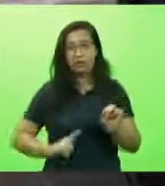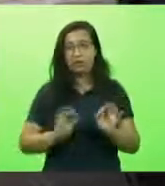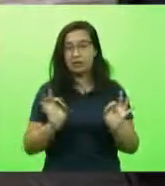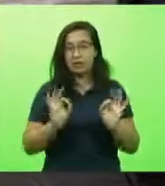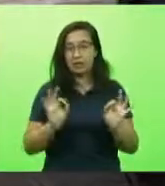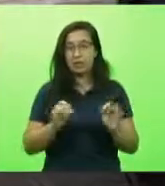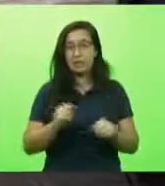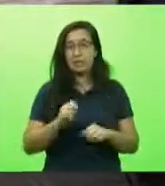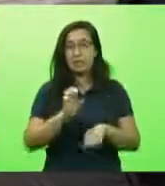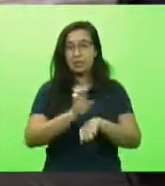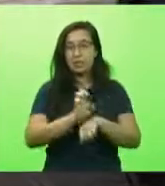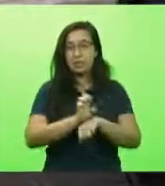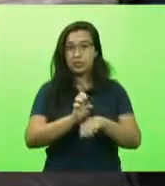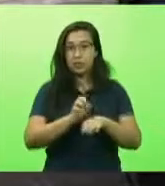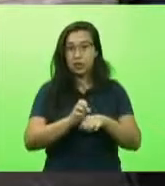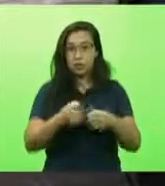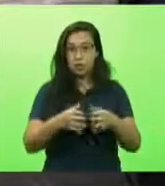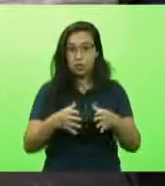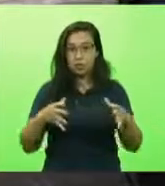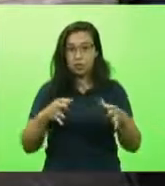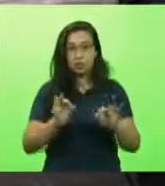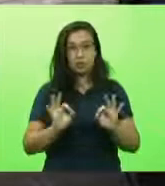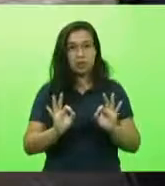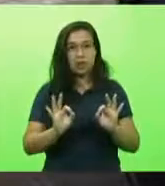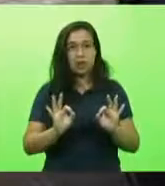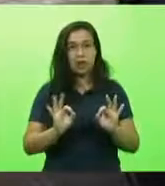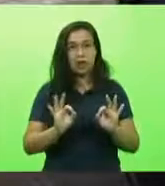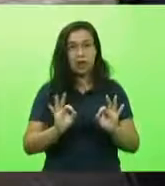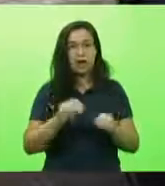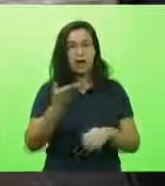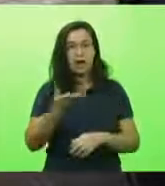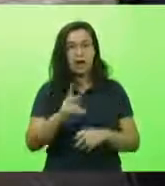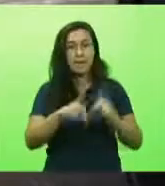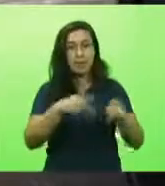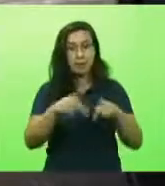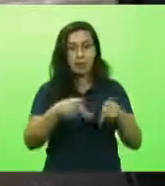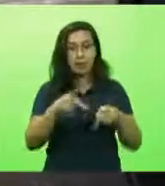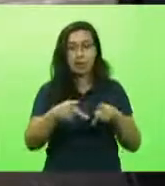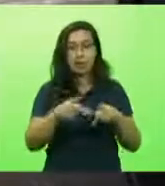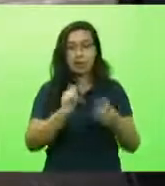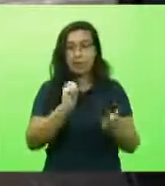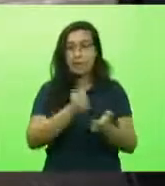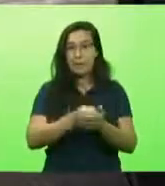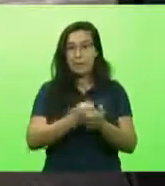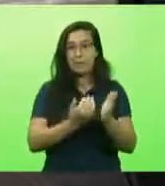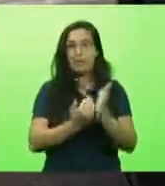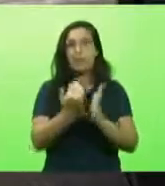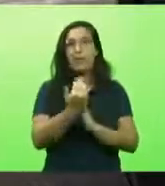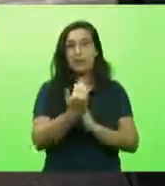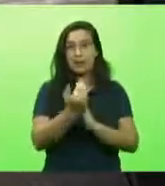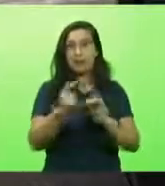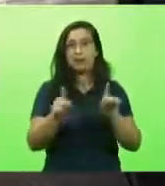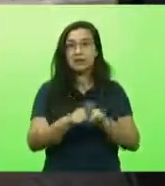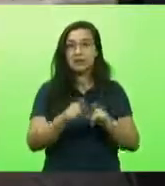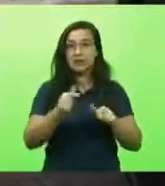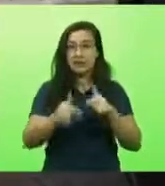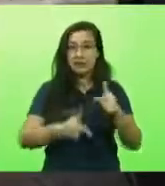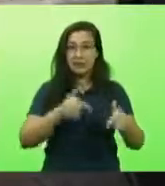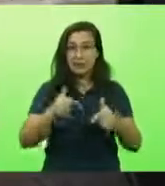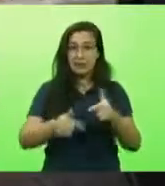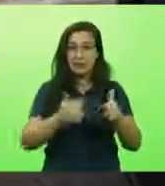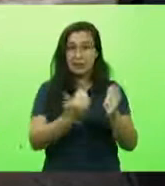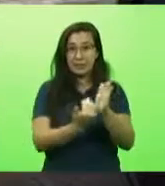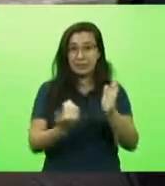Estado cresceu. O catarinense teve que pagar mais. O catarinense tem que trabalhar mais para pagar o governo do Estado de Santa Catarina.